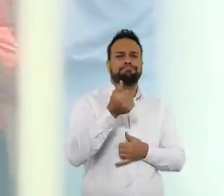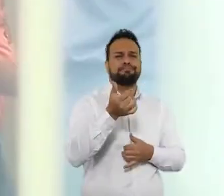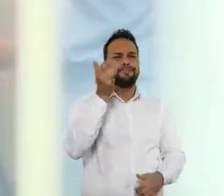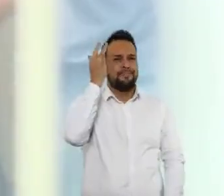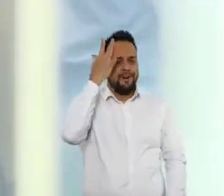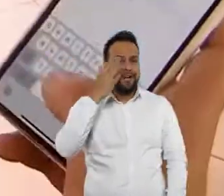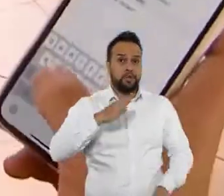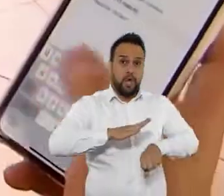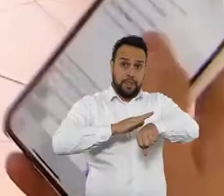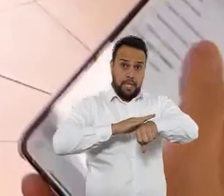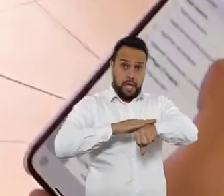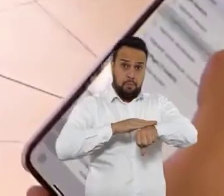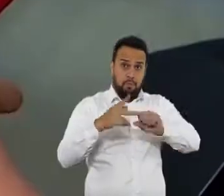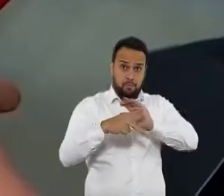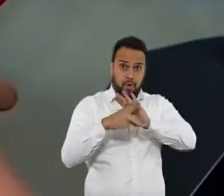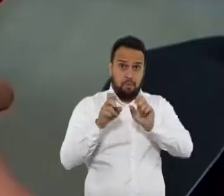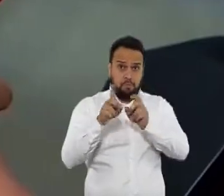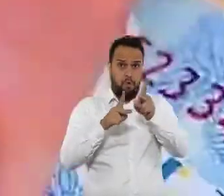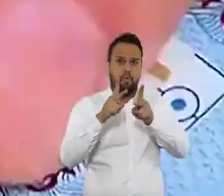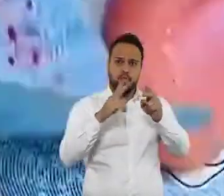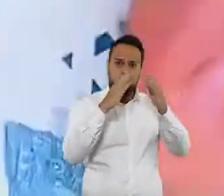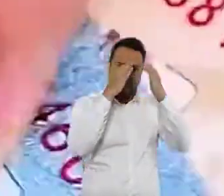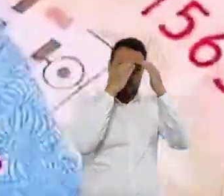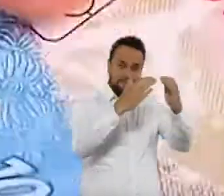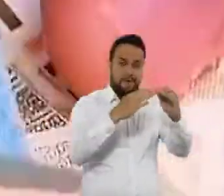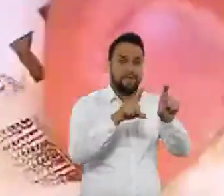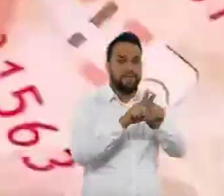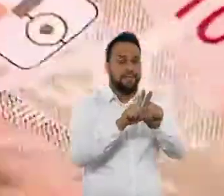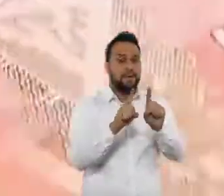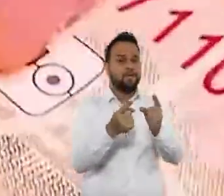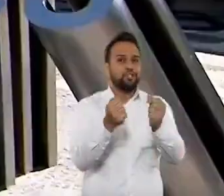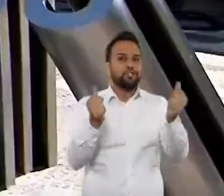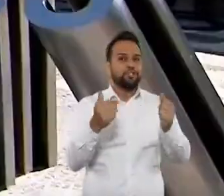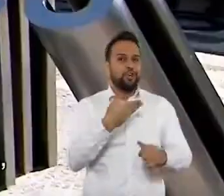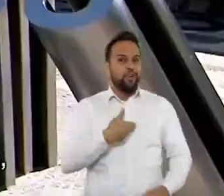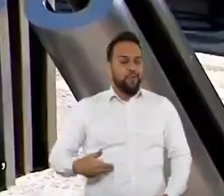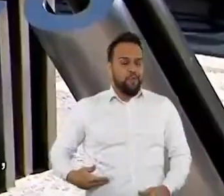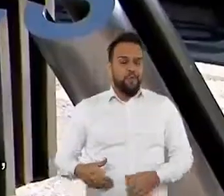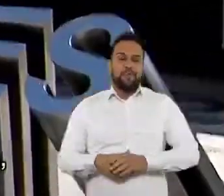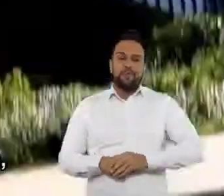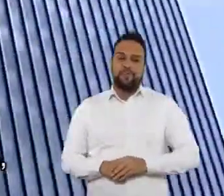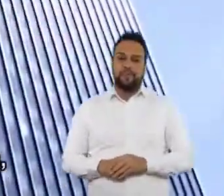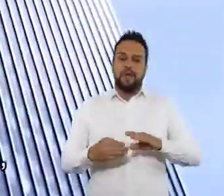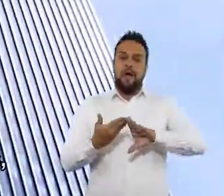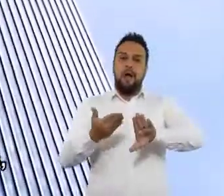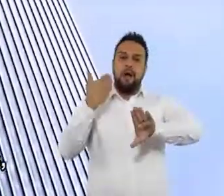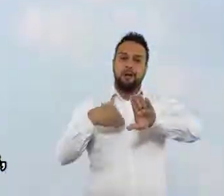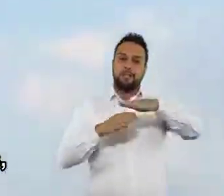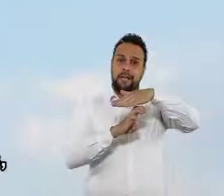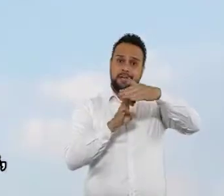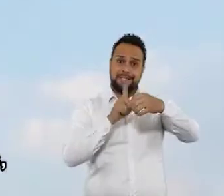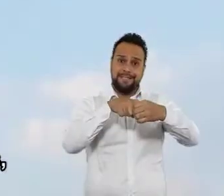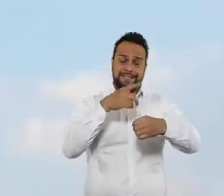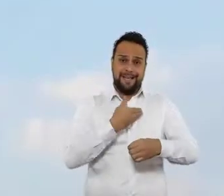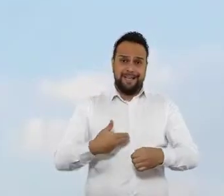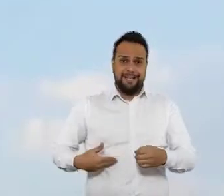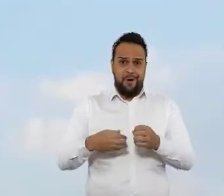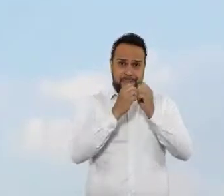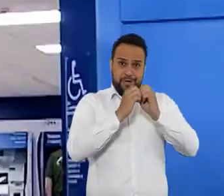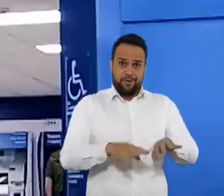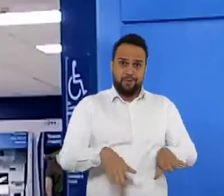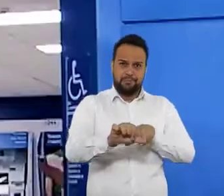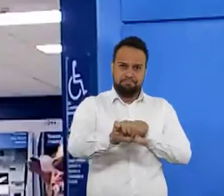celular. O tempo do povo foi levado a sério, assim como o dinheiro público. As estatais que antes davam prejuízos